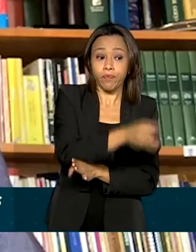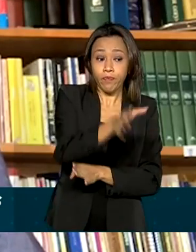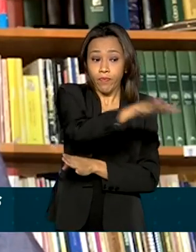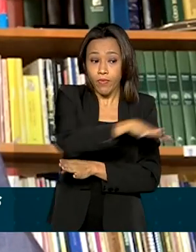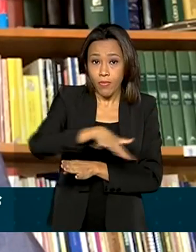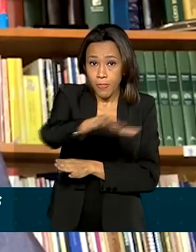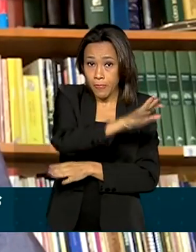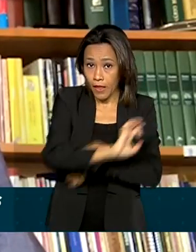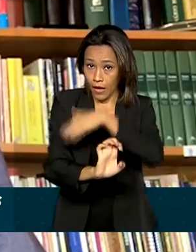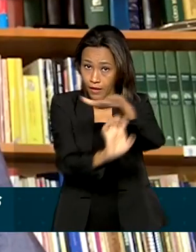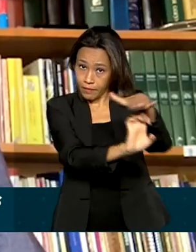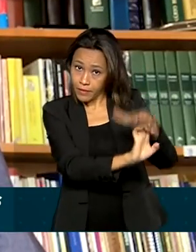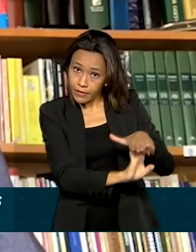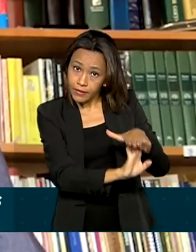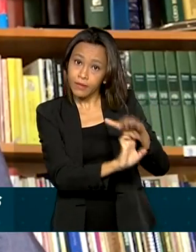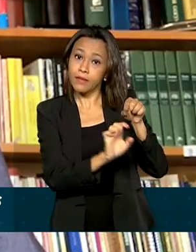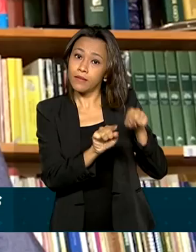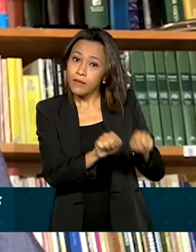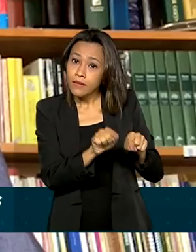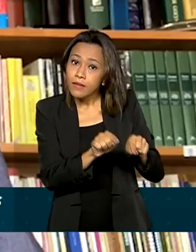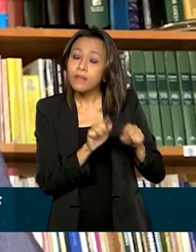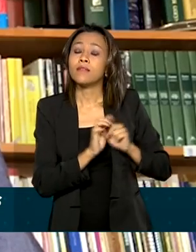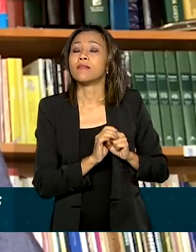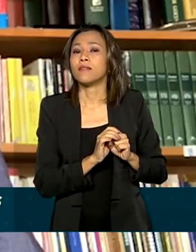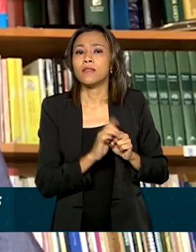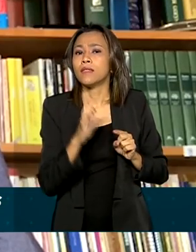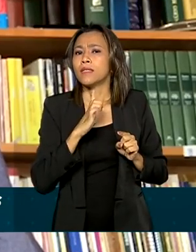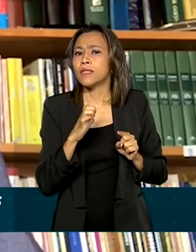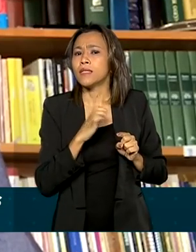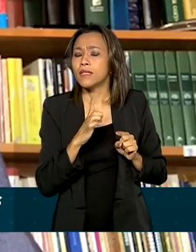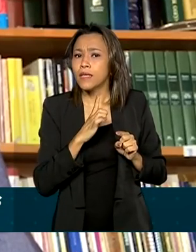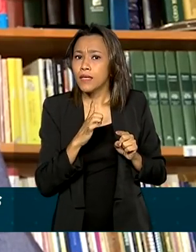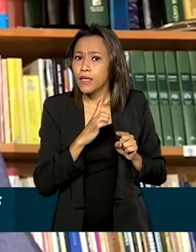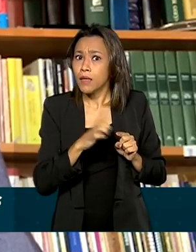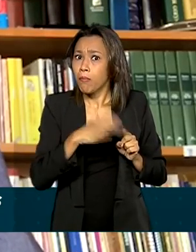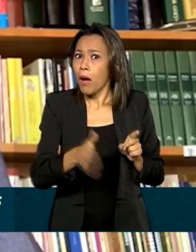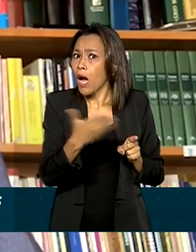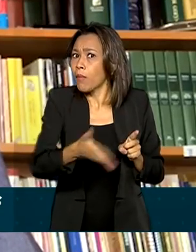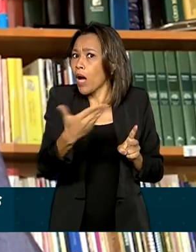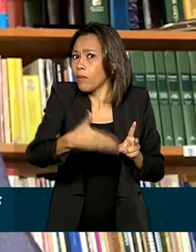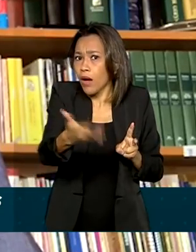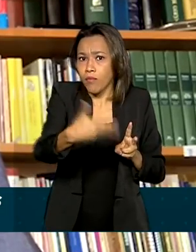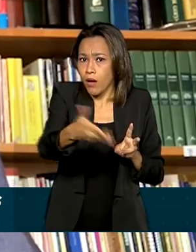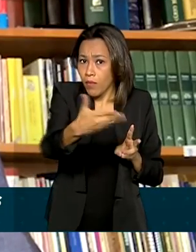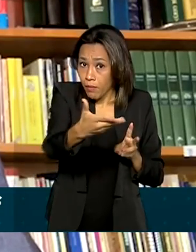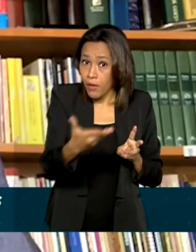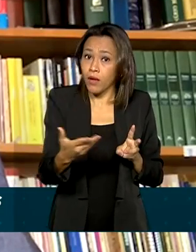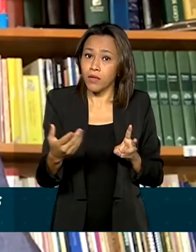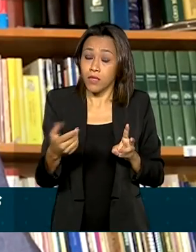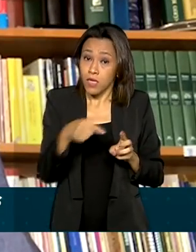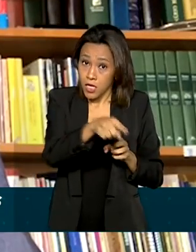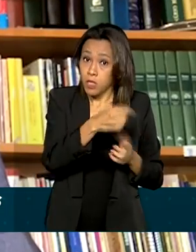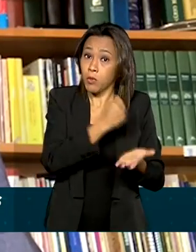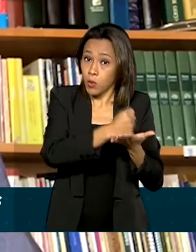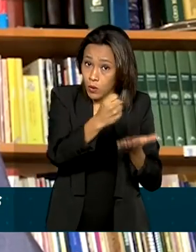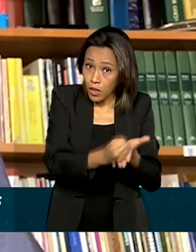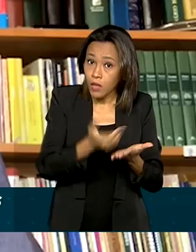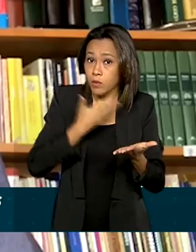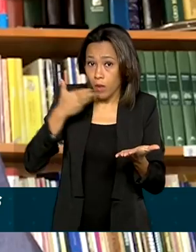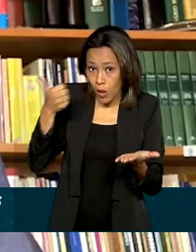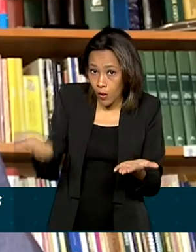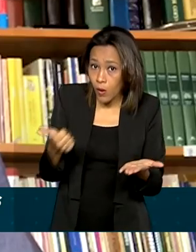permitir que o fornecedor tenha um ganho de escala, está aumentando os valores, ele pode fazer contratos melhores